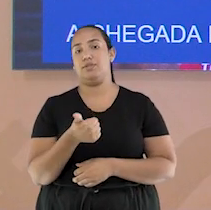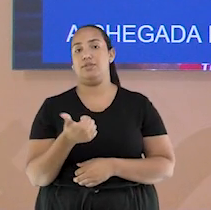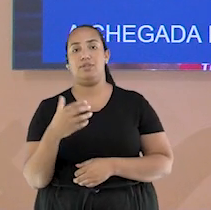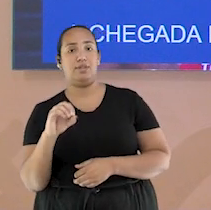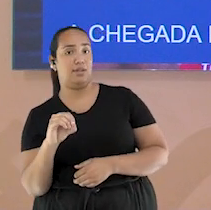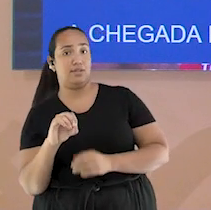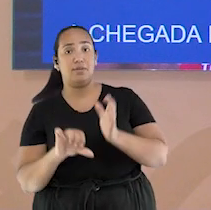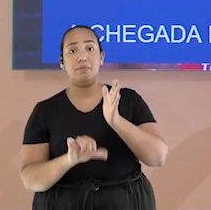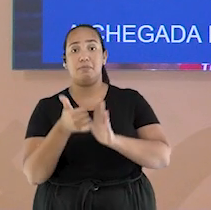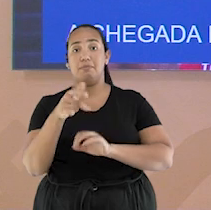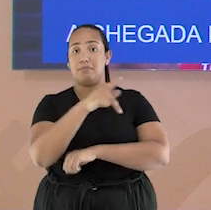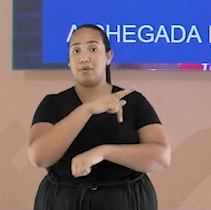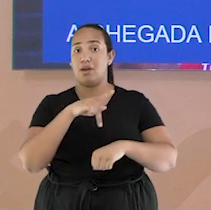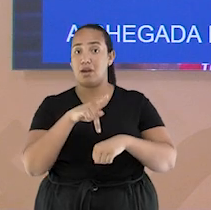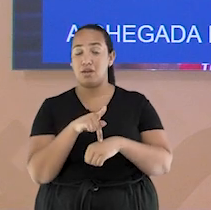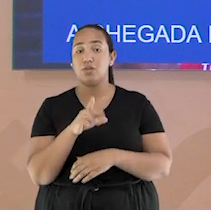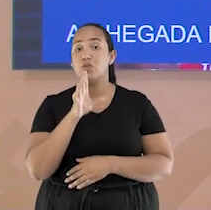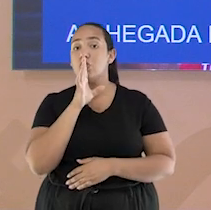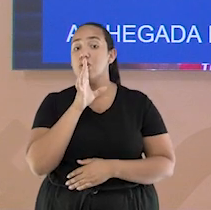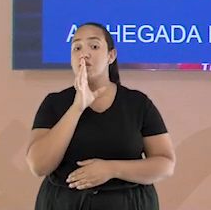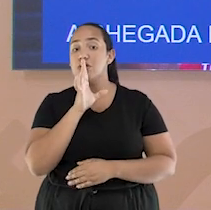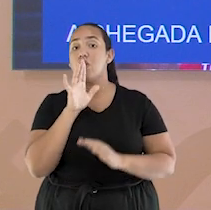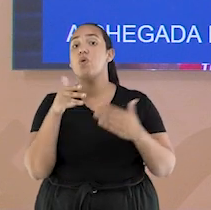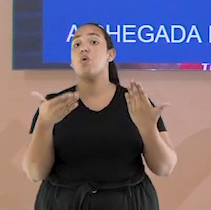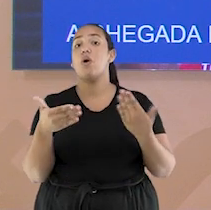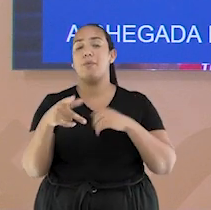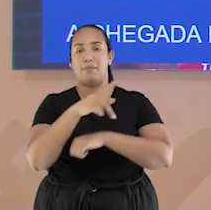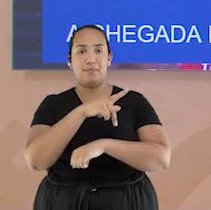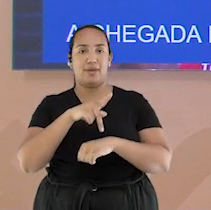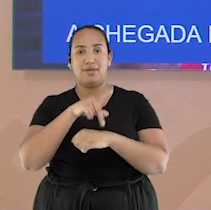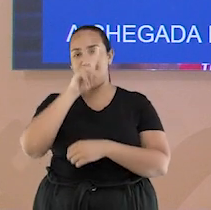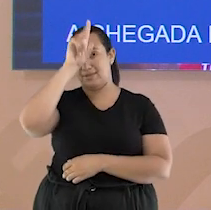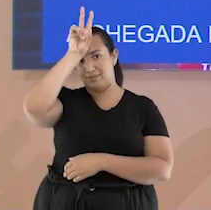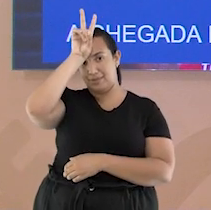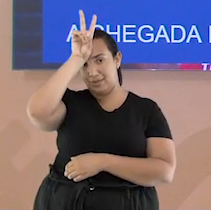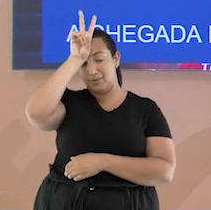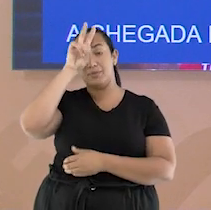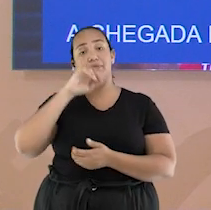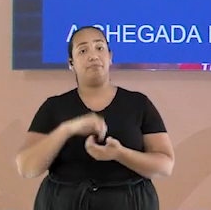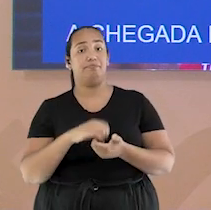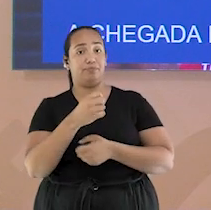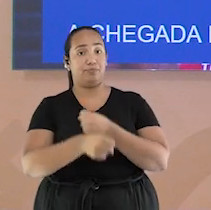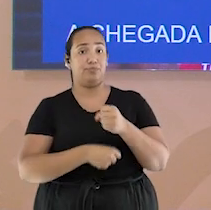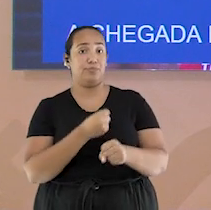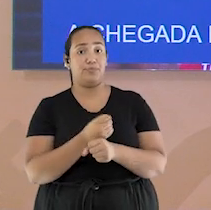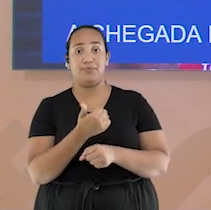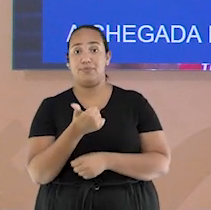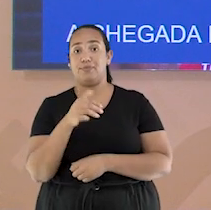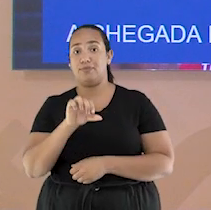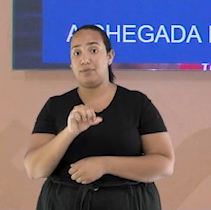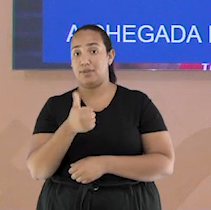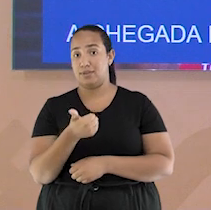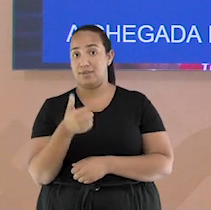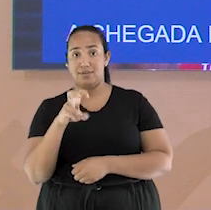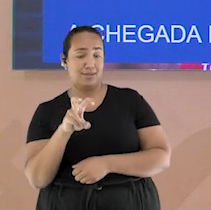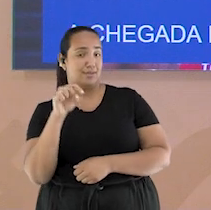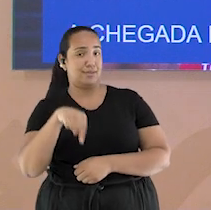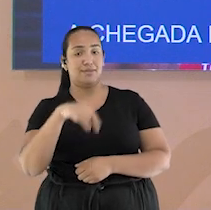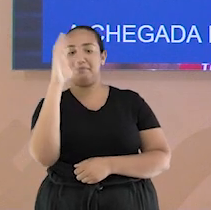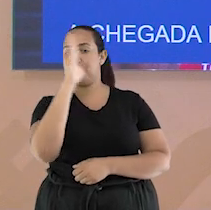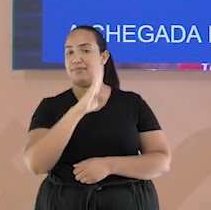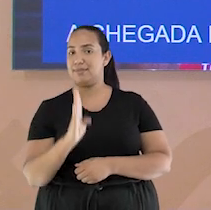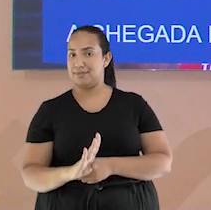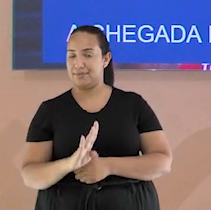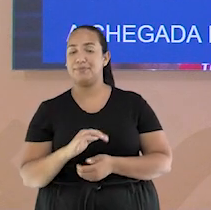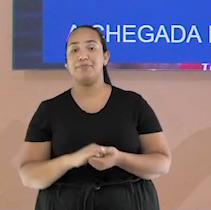primeiro país sul-americano a conhecê-lo foi o Peru. E em 1915, foi a vez do Brasil, país onde